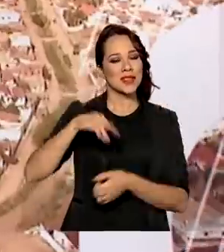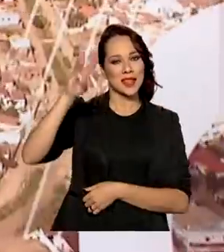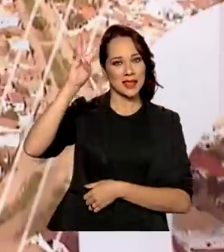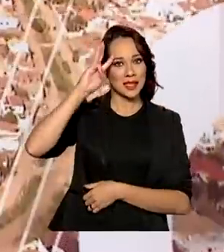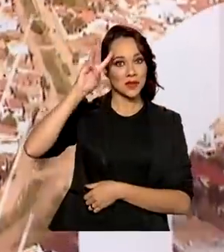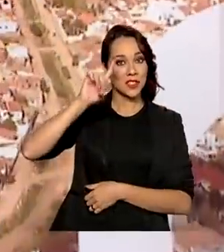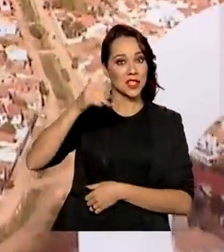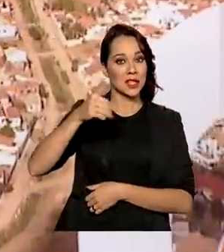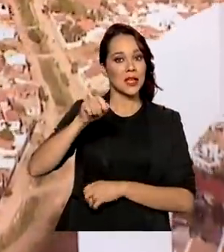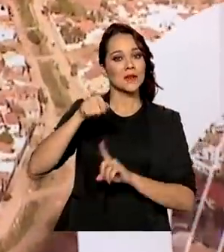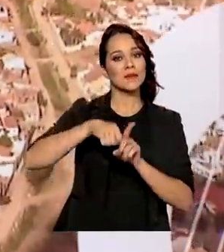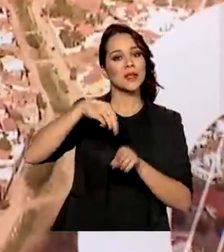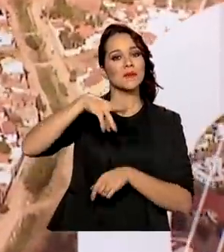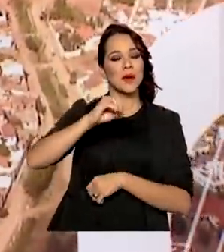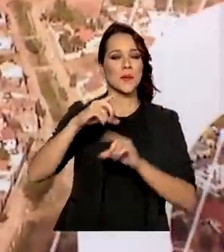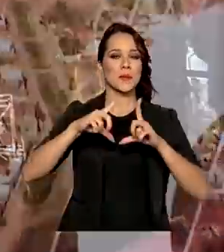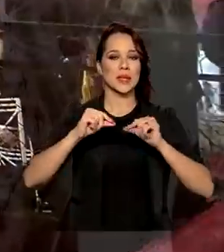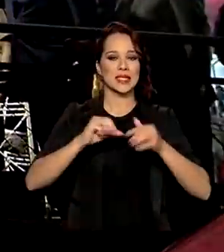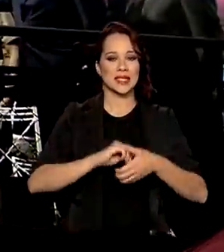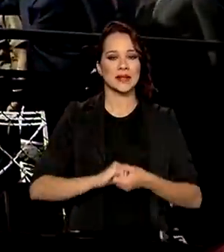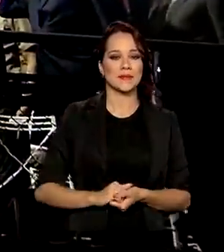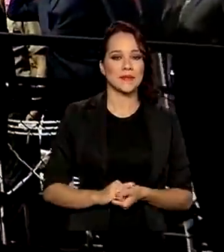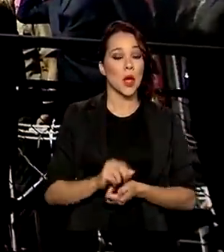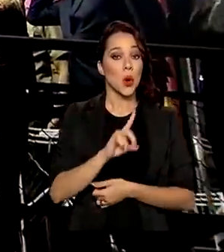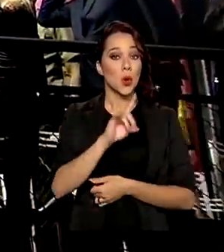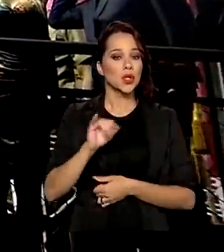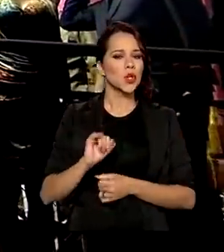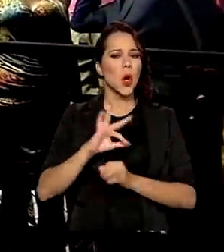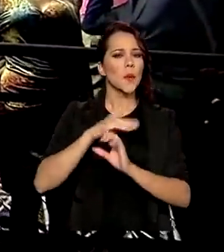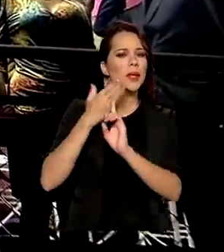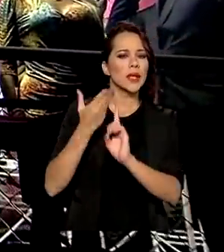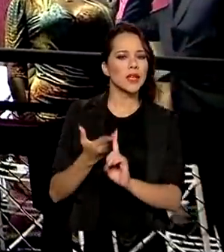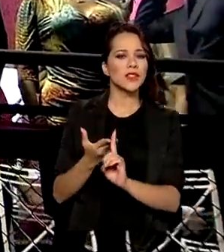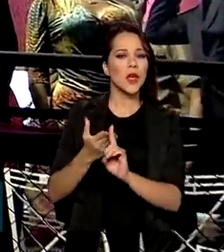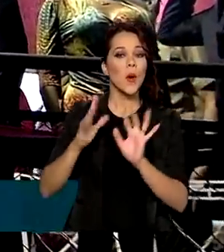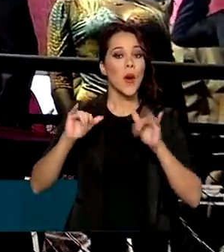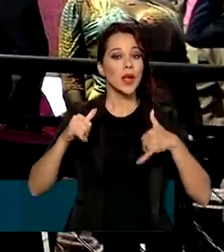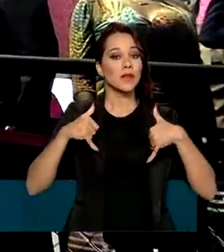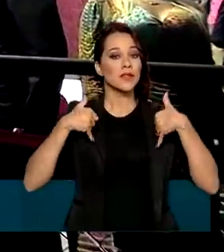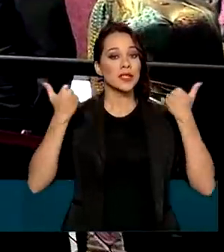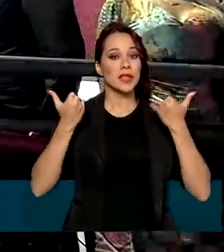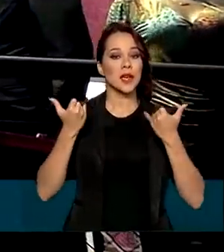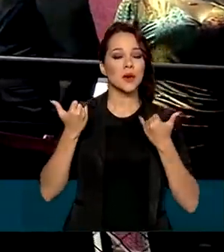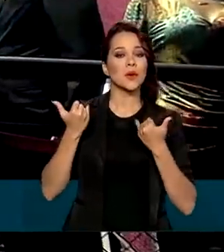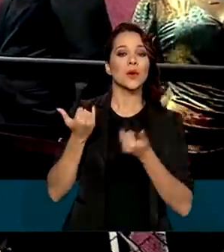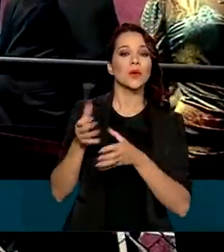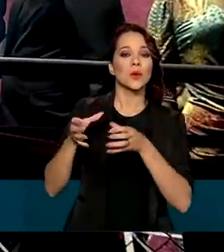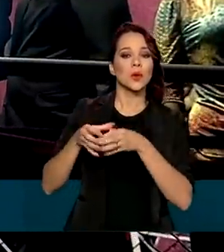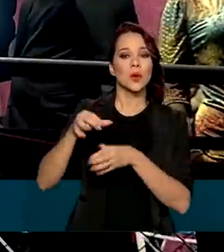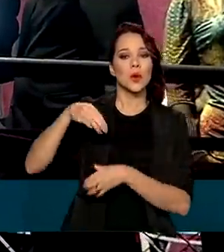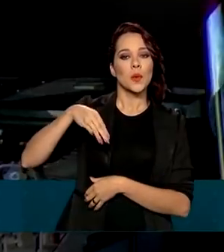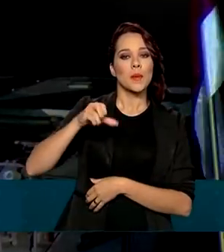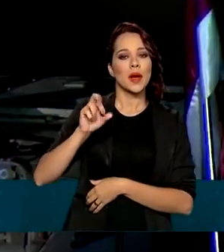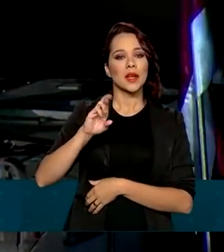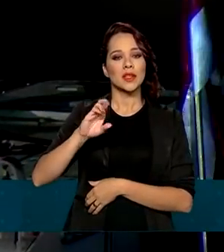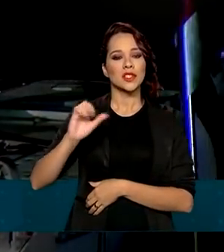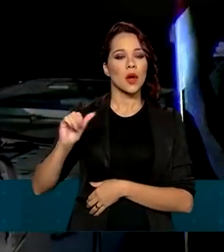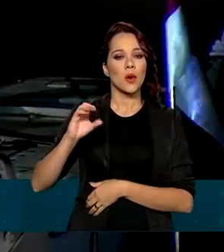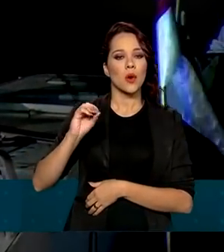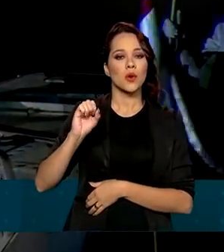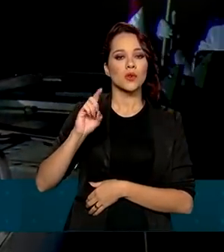nesta terça-feira, 10 de maio, em Brasília. A data homenageia o aniversário do patrono do Regimento, Marechal Osório.